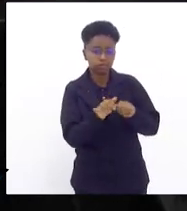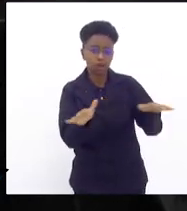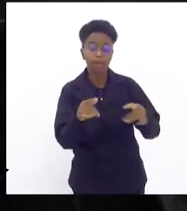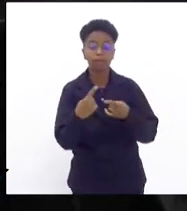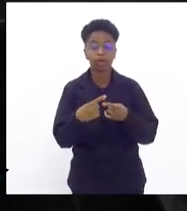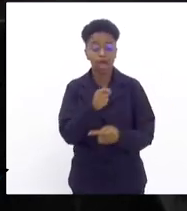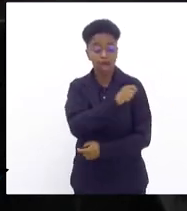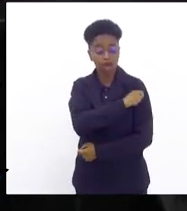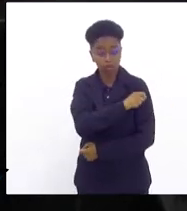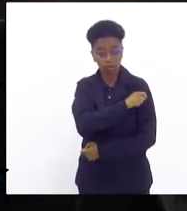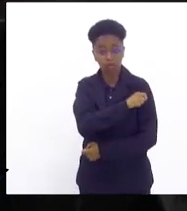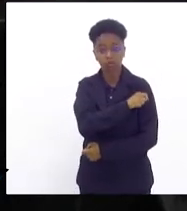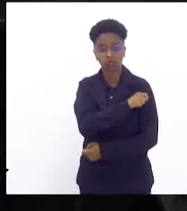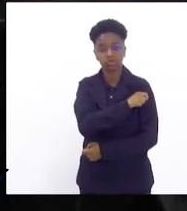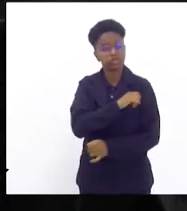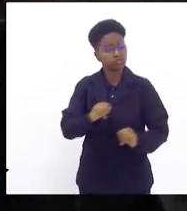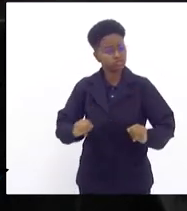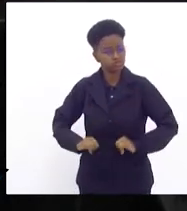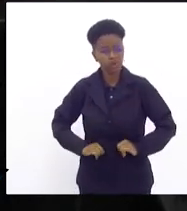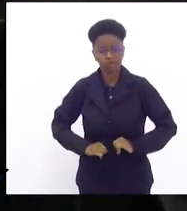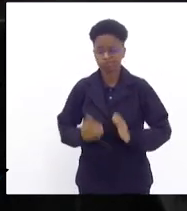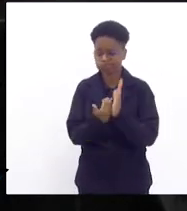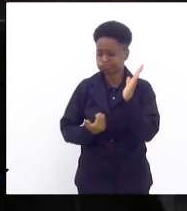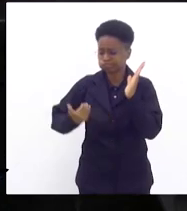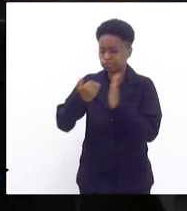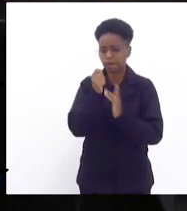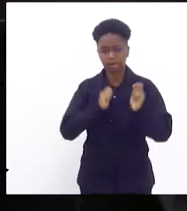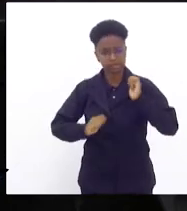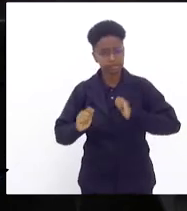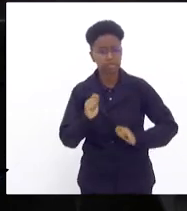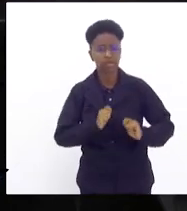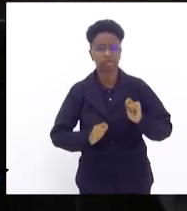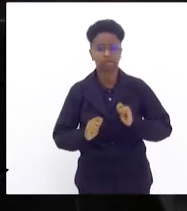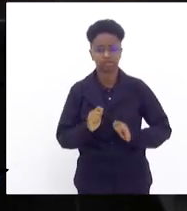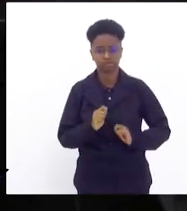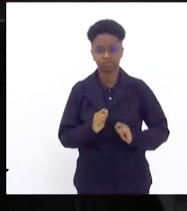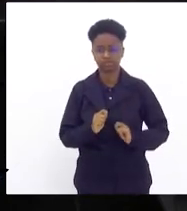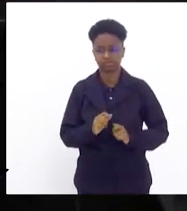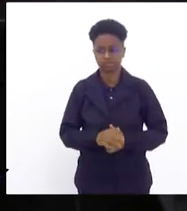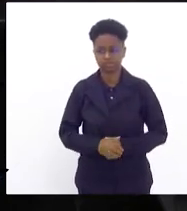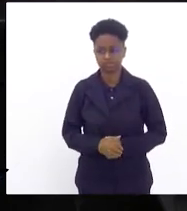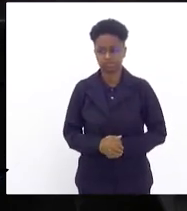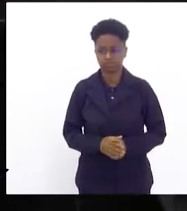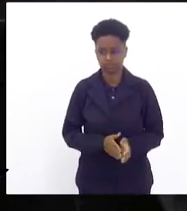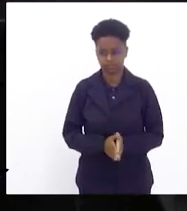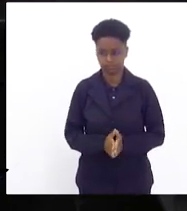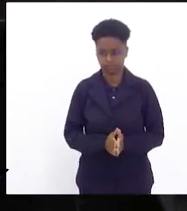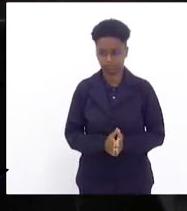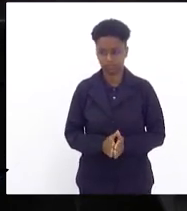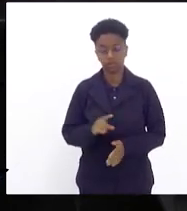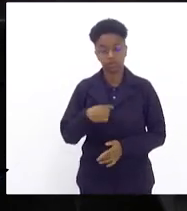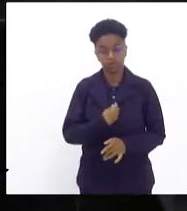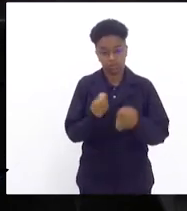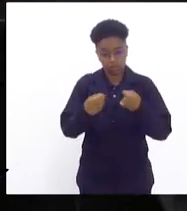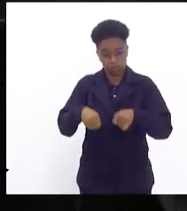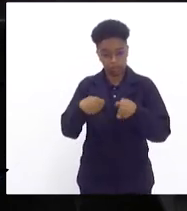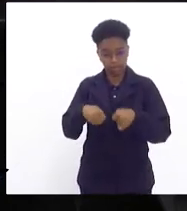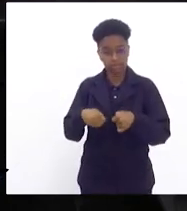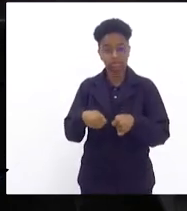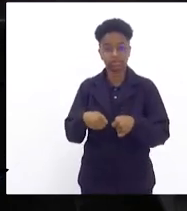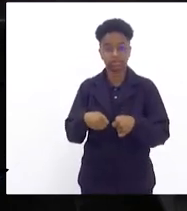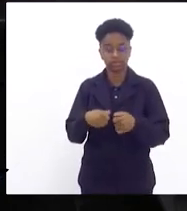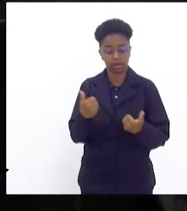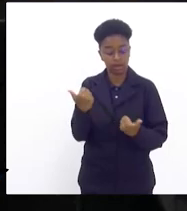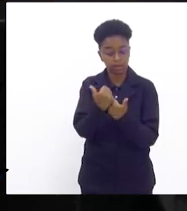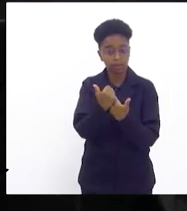nossos alunos cada vez mais sofrem crise de ansiedade. A gente precisa de ter um